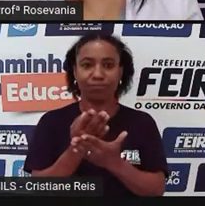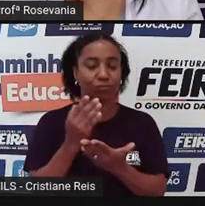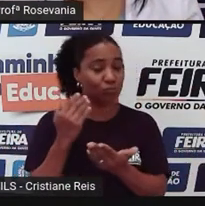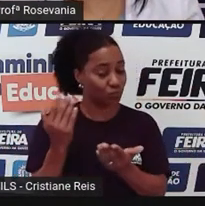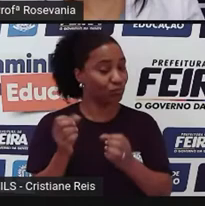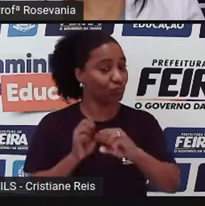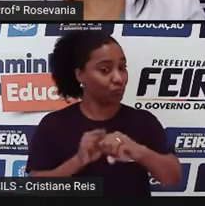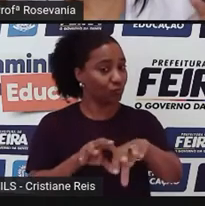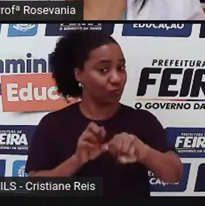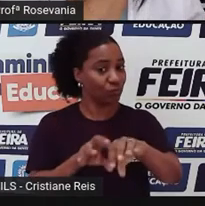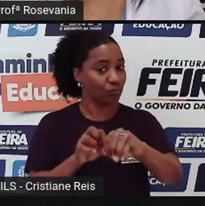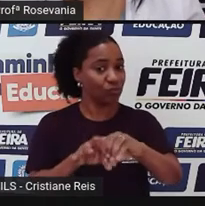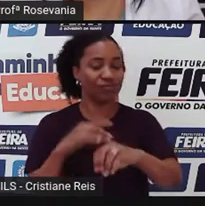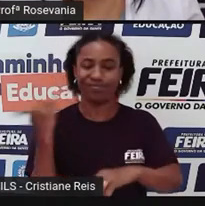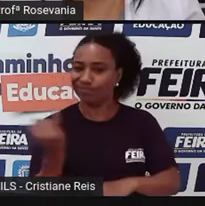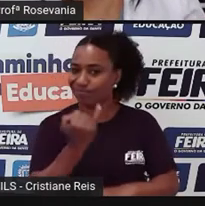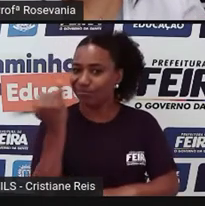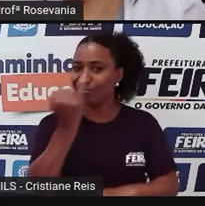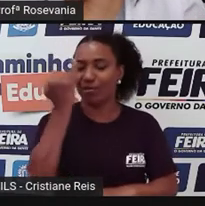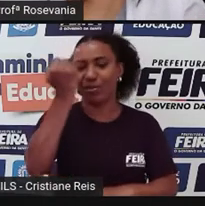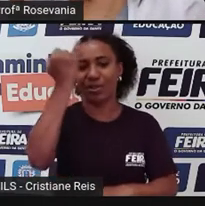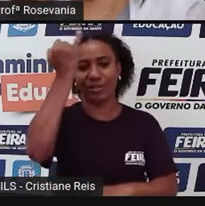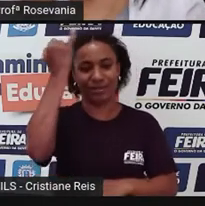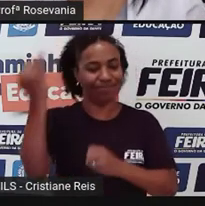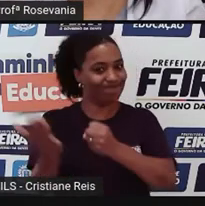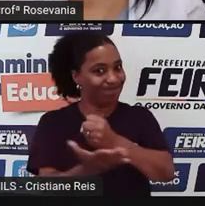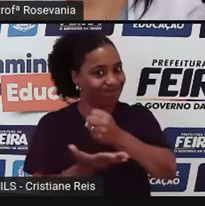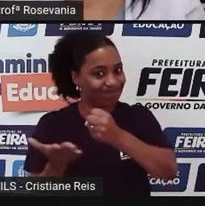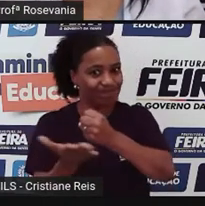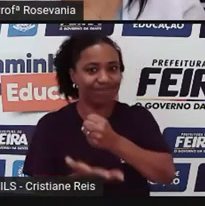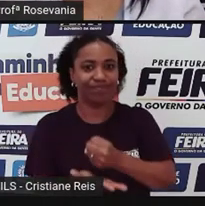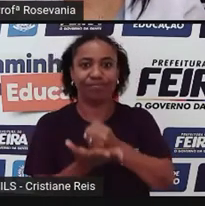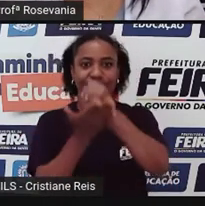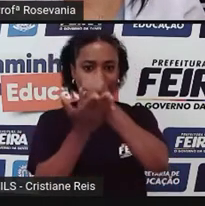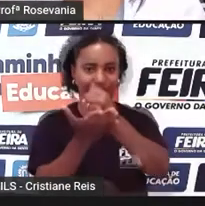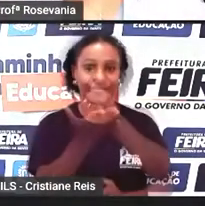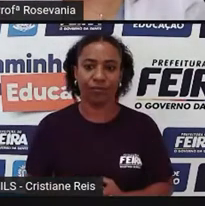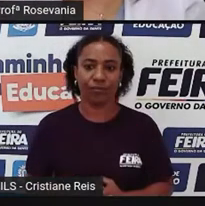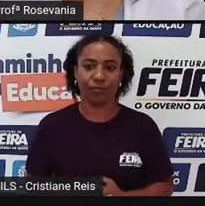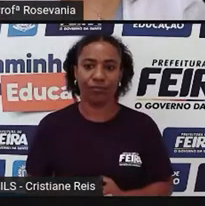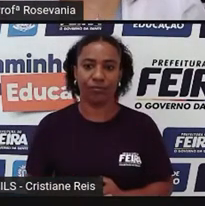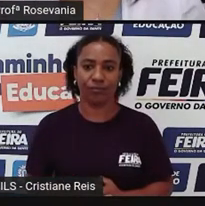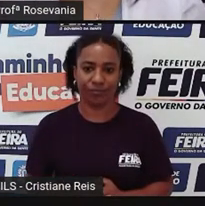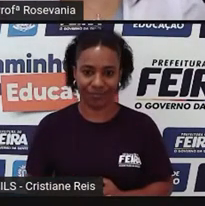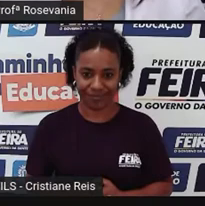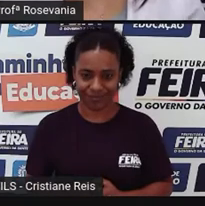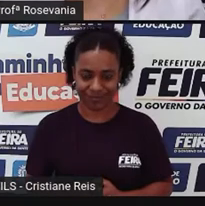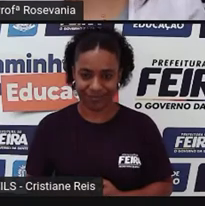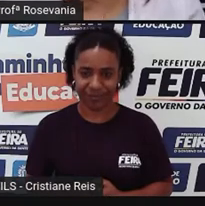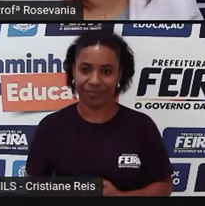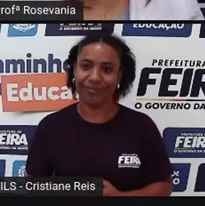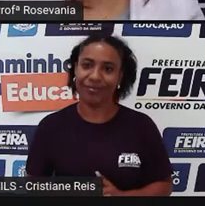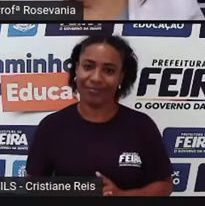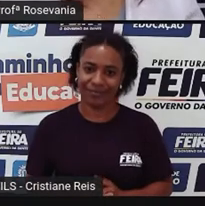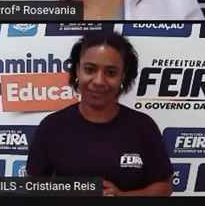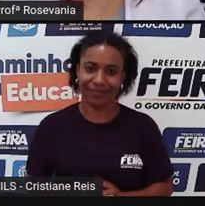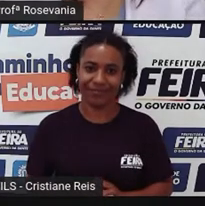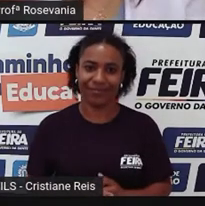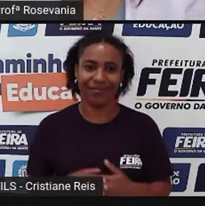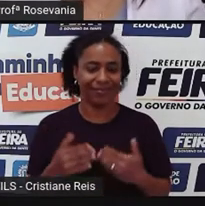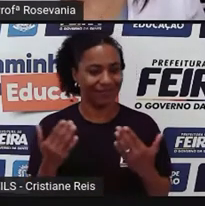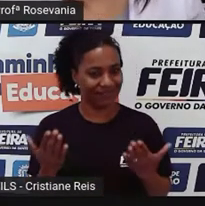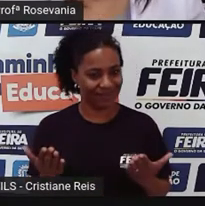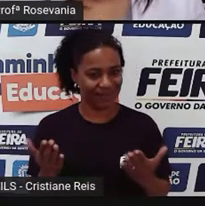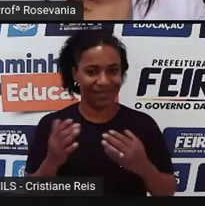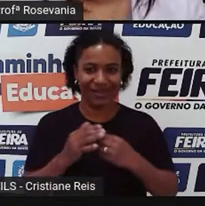base de tudo, é onde começa tudo. Então, vamos lá pra nossa próxima aula. Bom, como, né, nossa aula